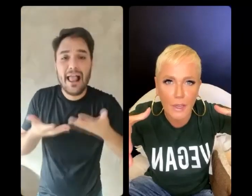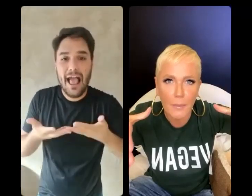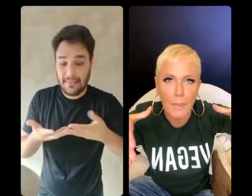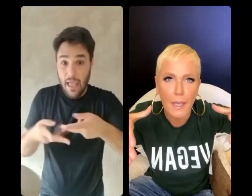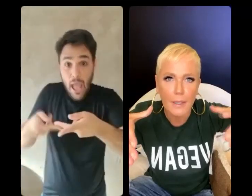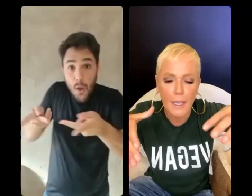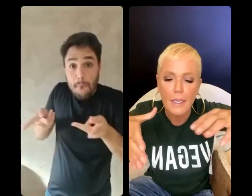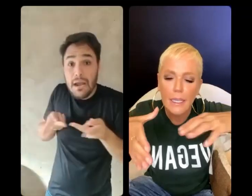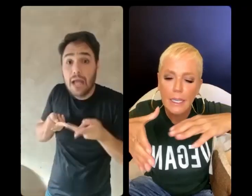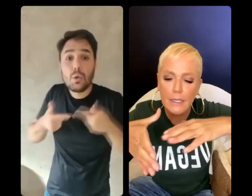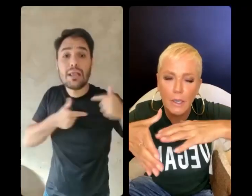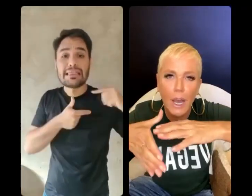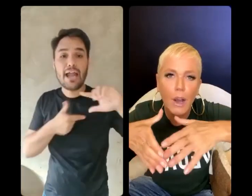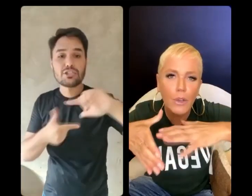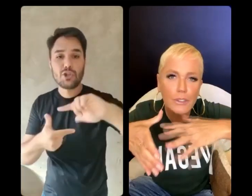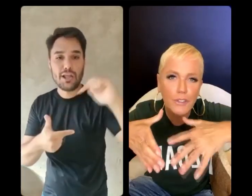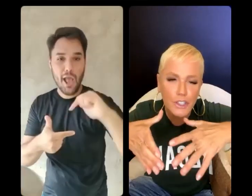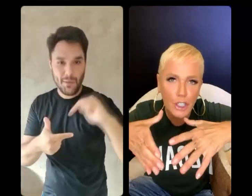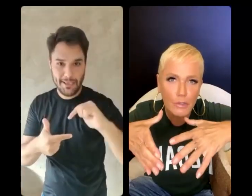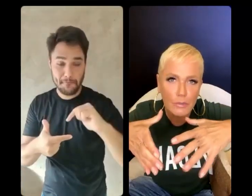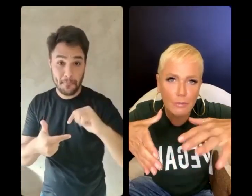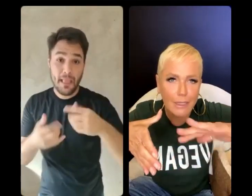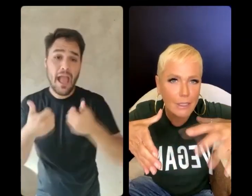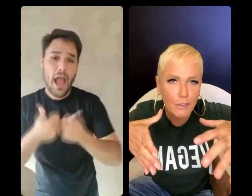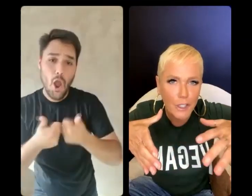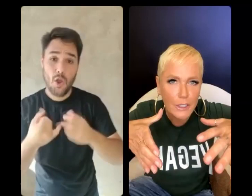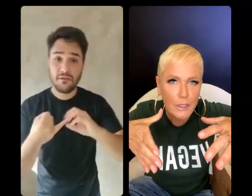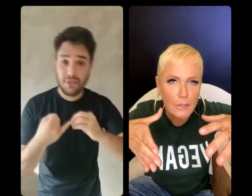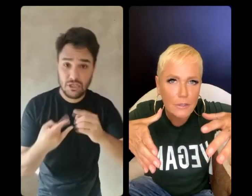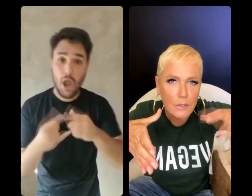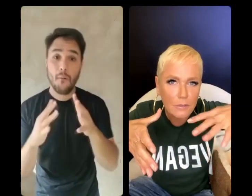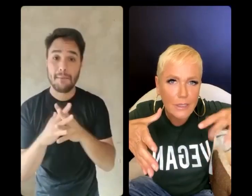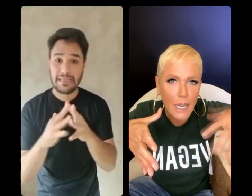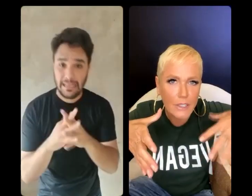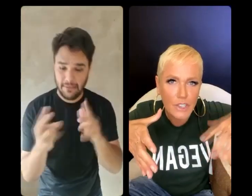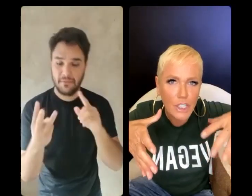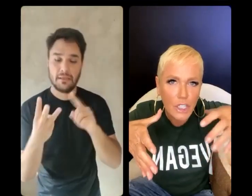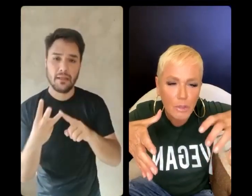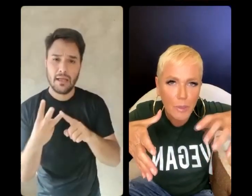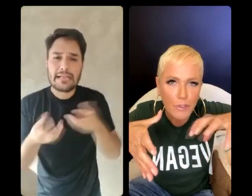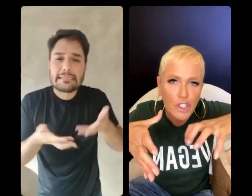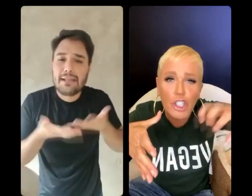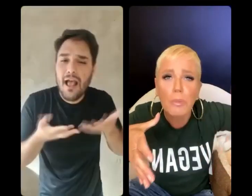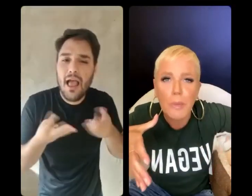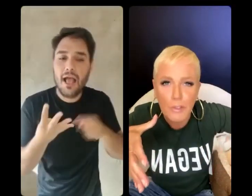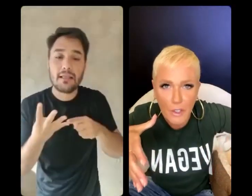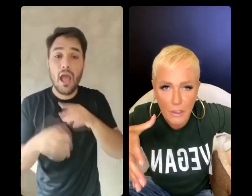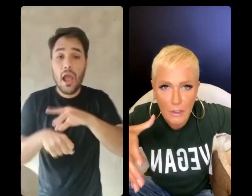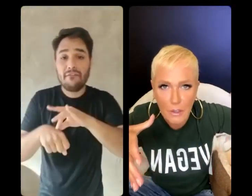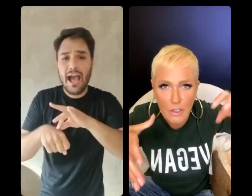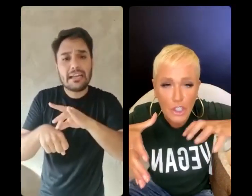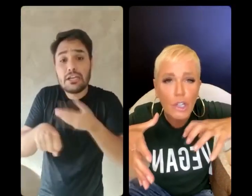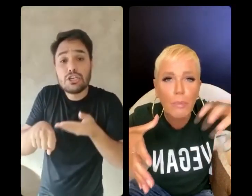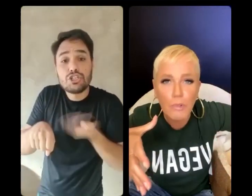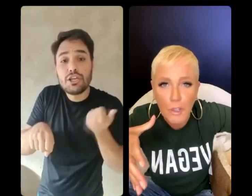mundo fala, né? Então, arroz e feijão, batata frita, uma saladinha e um bife. Tira o bife,